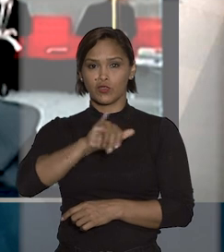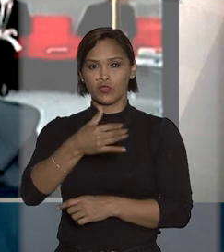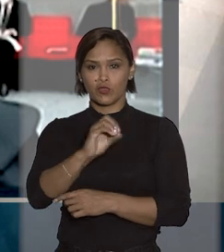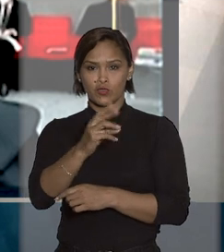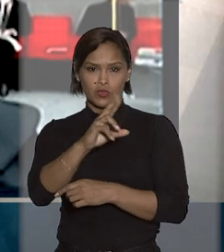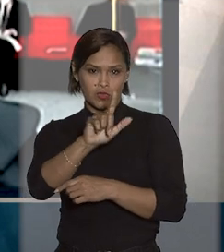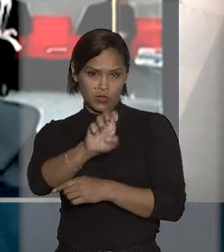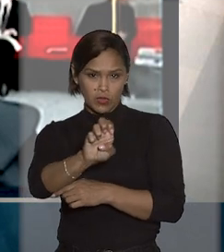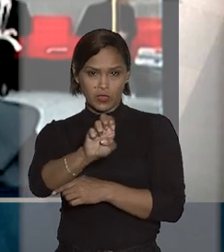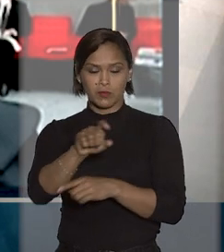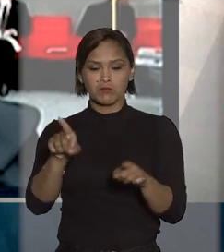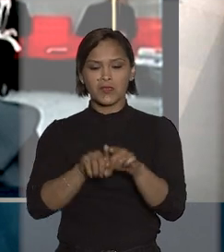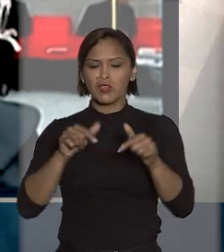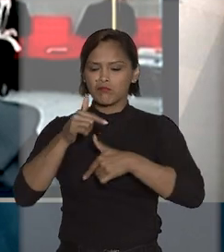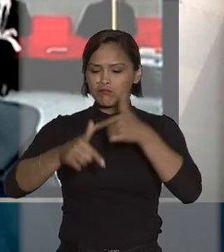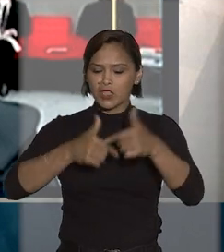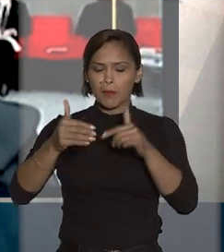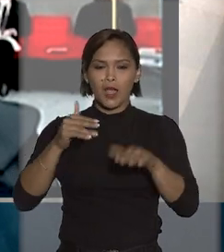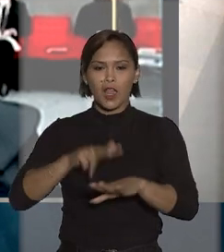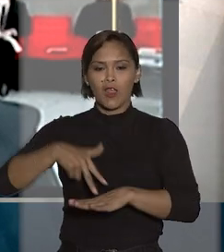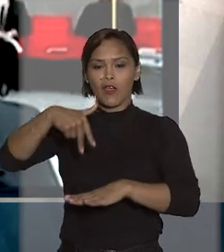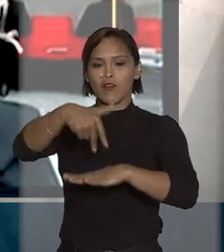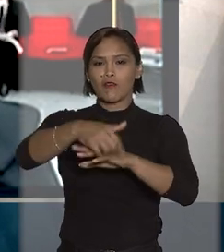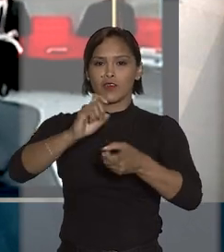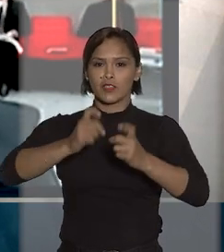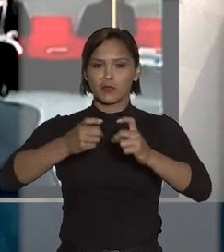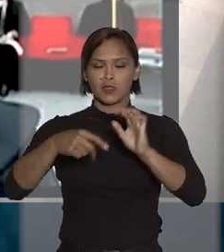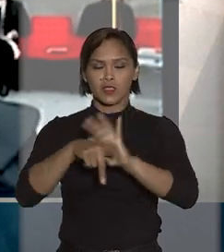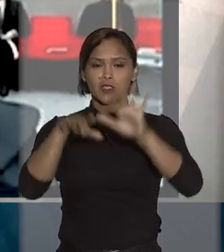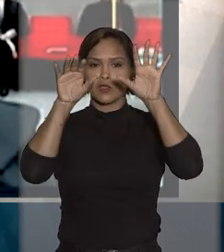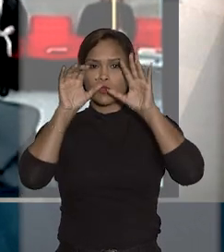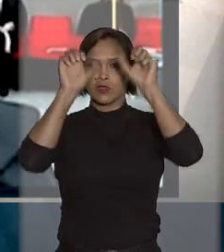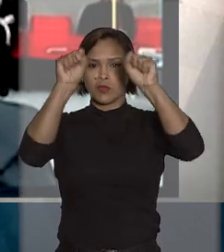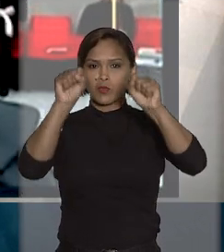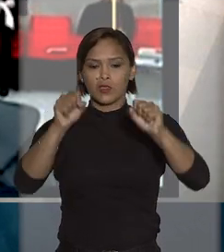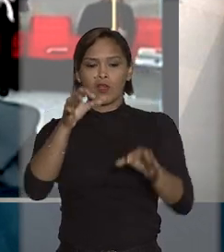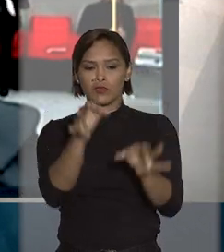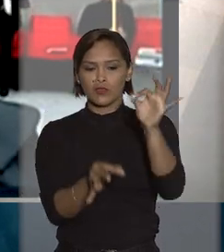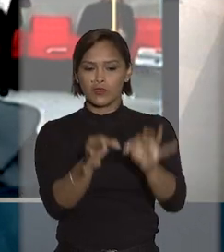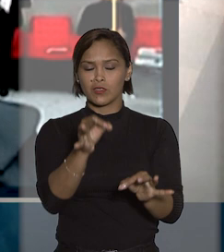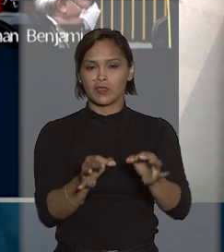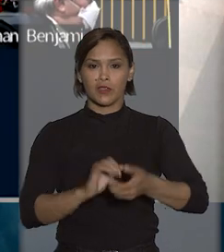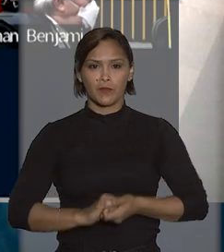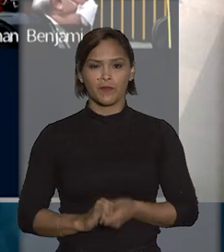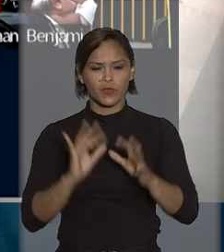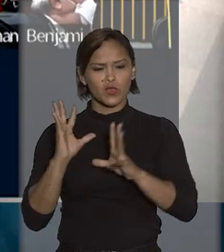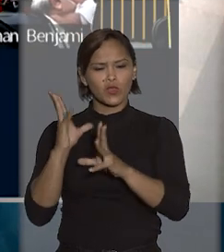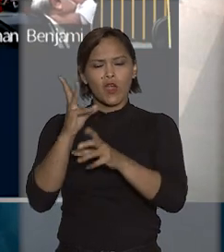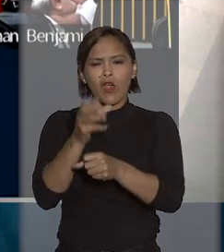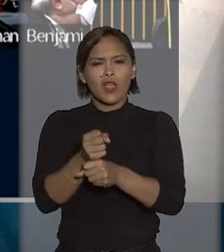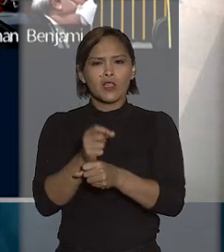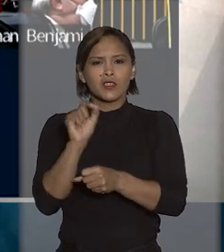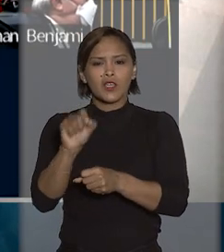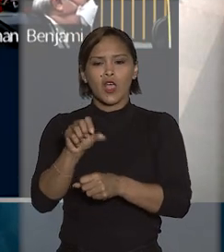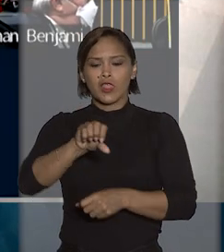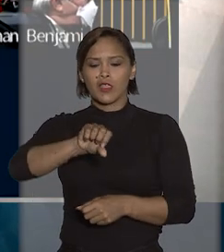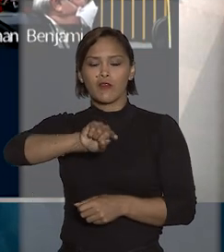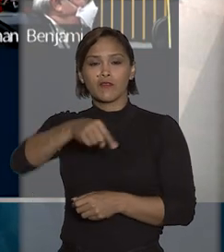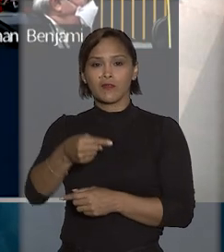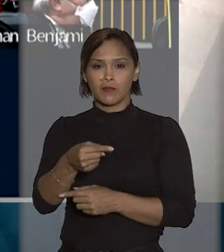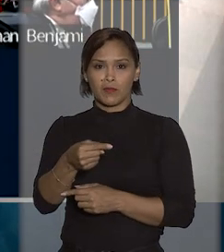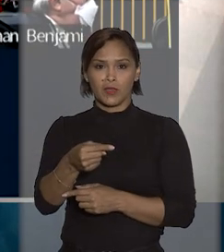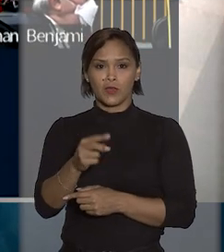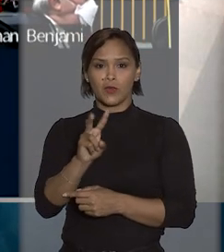ministro Jorge Mussi, pela atuação à frente da administração do tribunal no plantão judiciário. Totalizamos 9